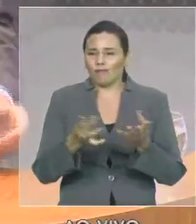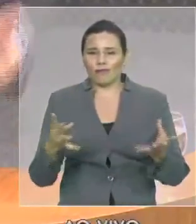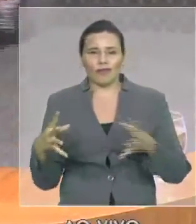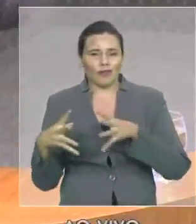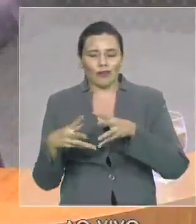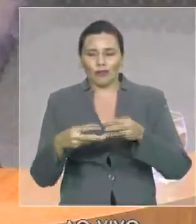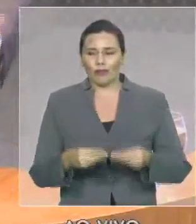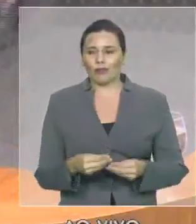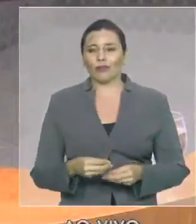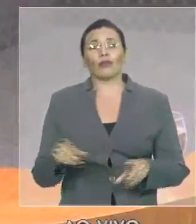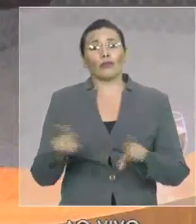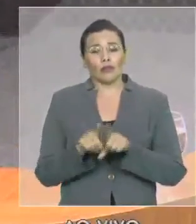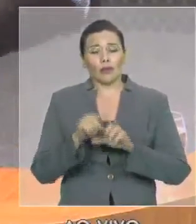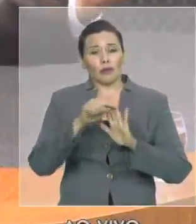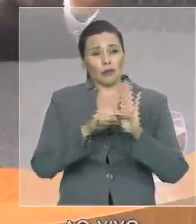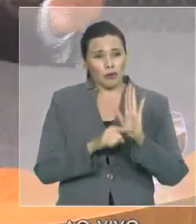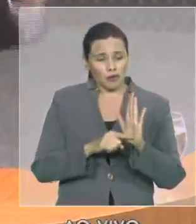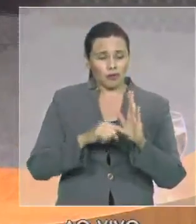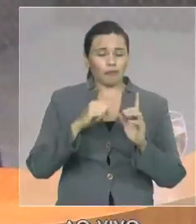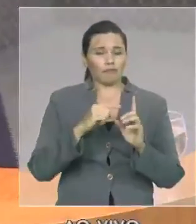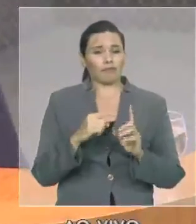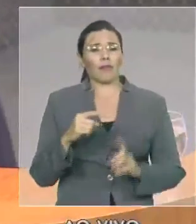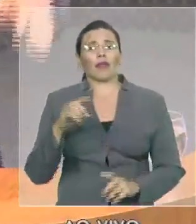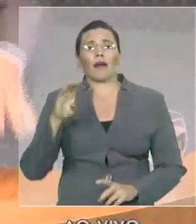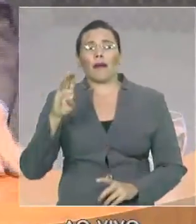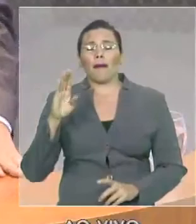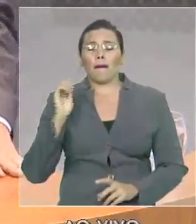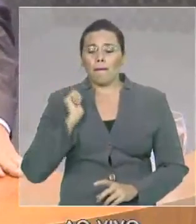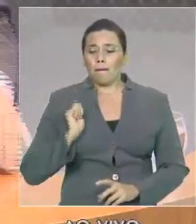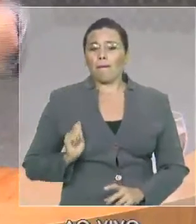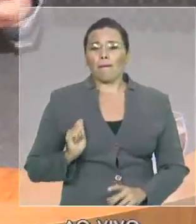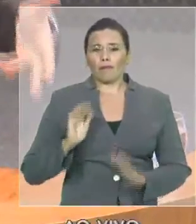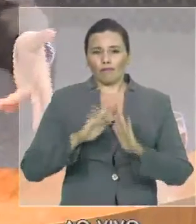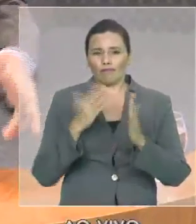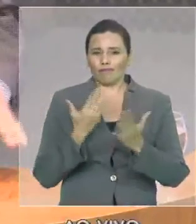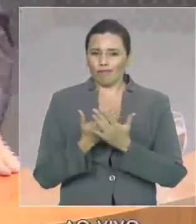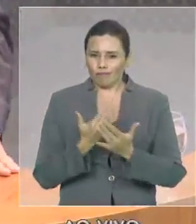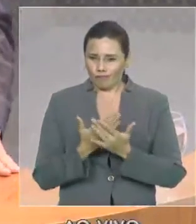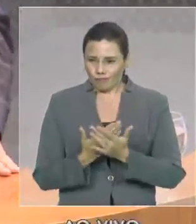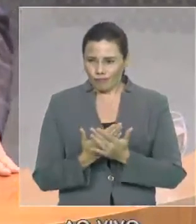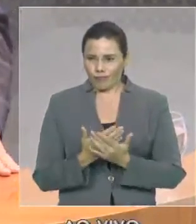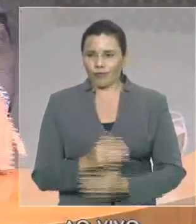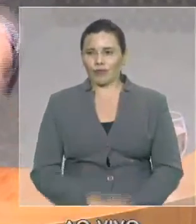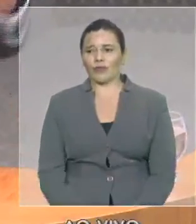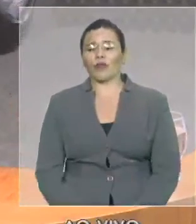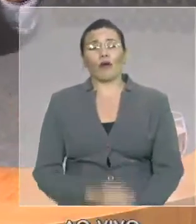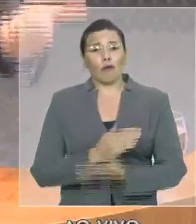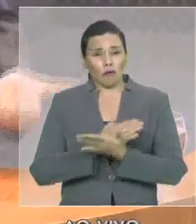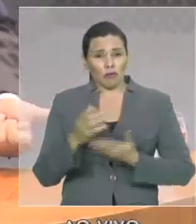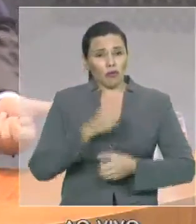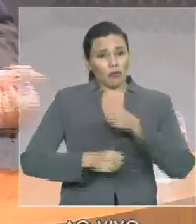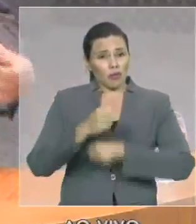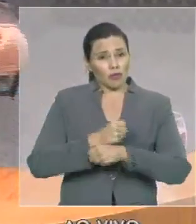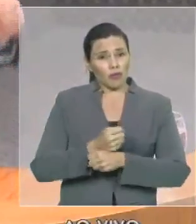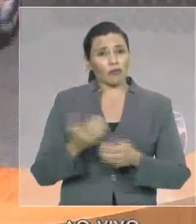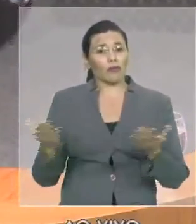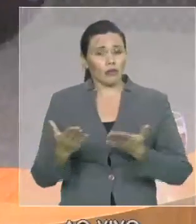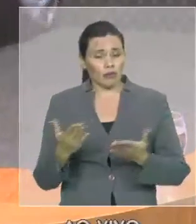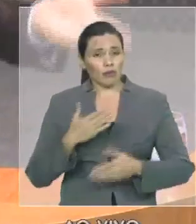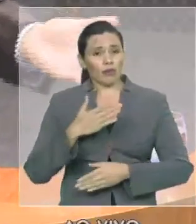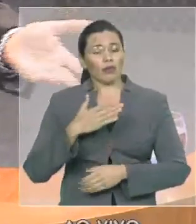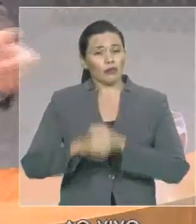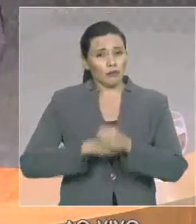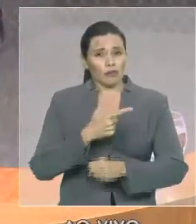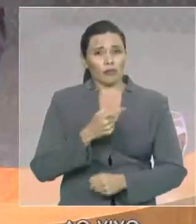Bolsa Escola um grande sucesso em 2015 e nós desejamos em 2016 mantê-lo o programa mais produção